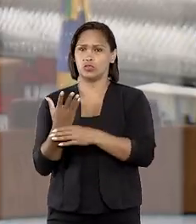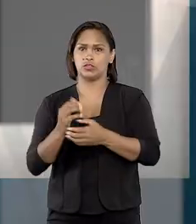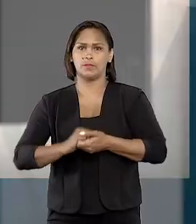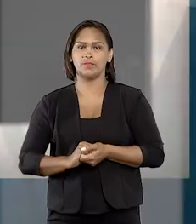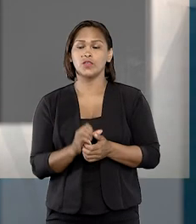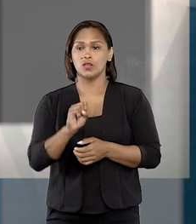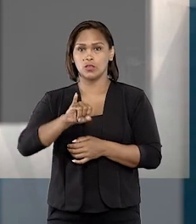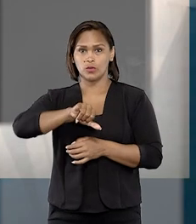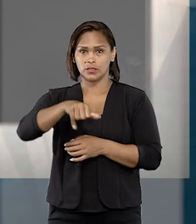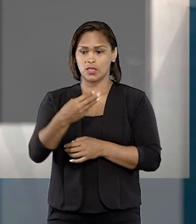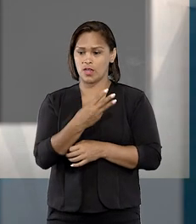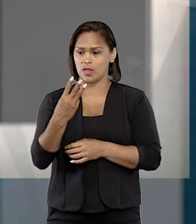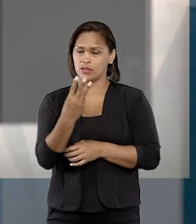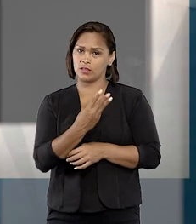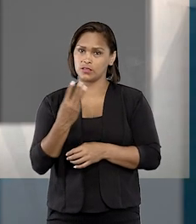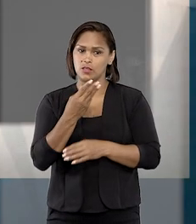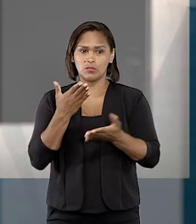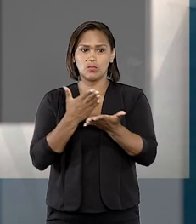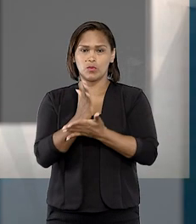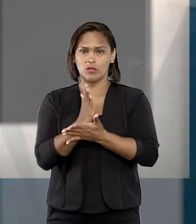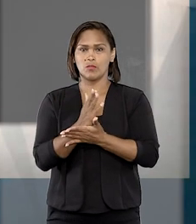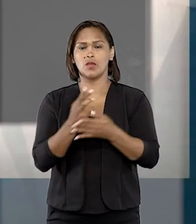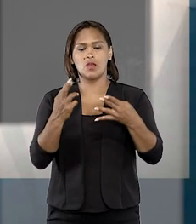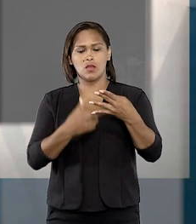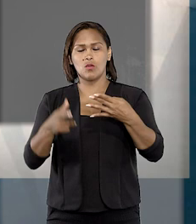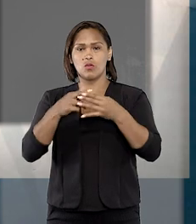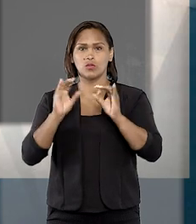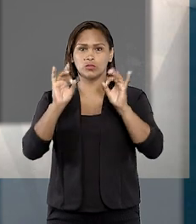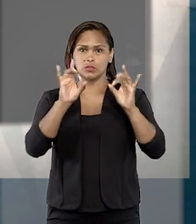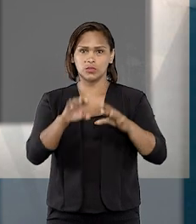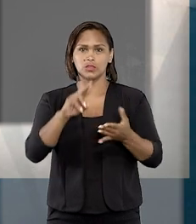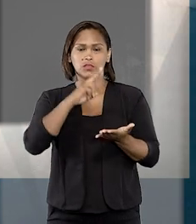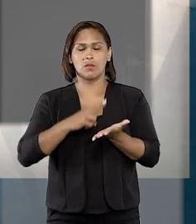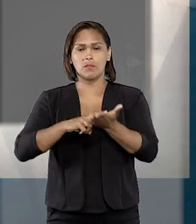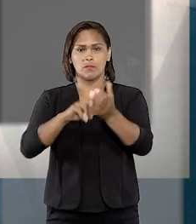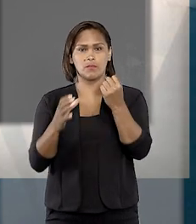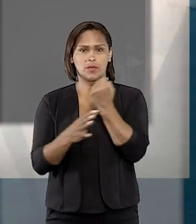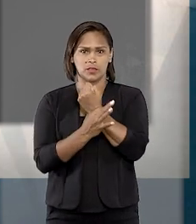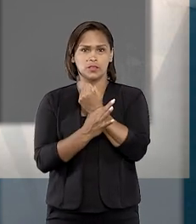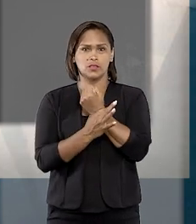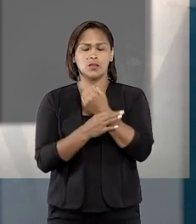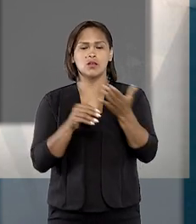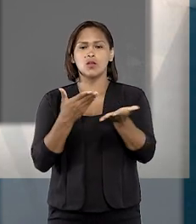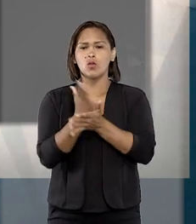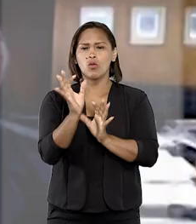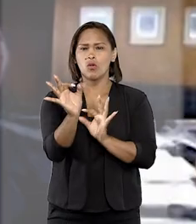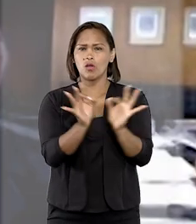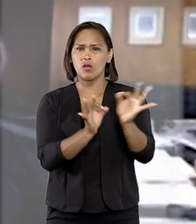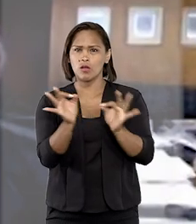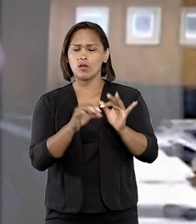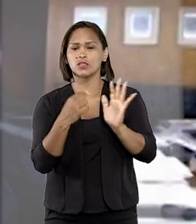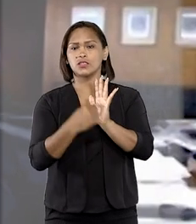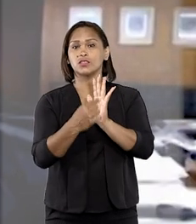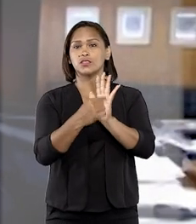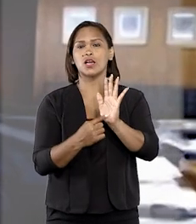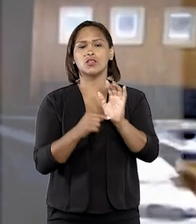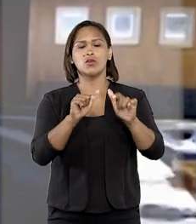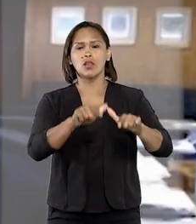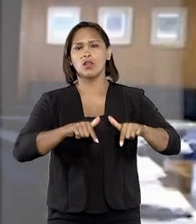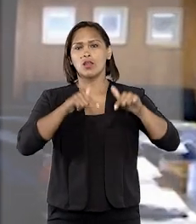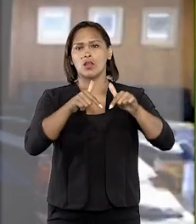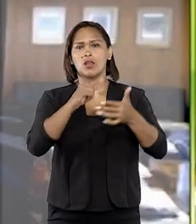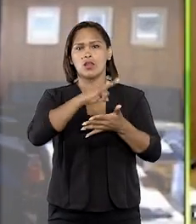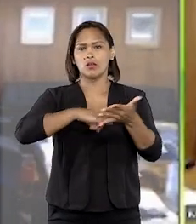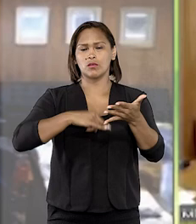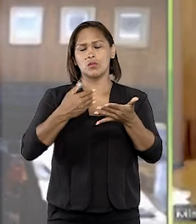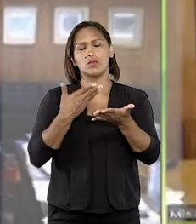origem. No STJ, a terceira turma deu provimento ao recurso ordinário em mandado de segurança para conceder a ordem e anular o